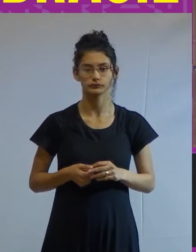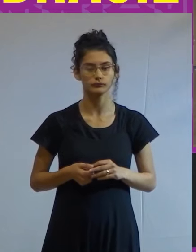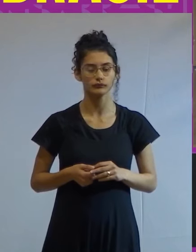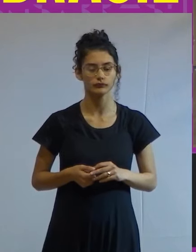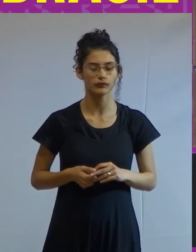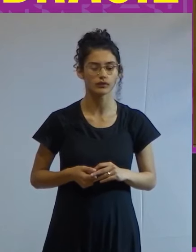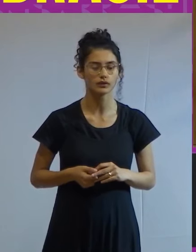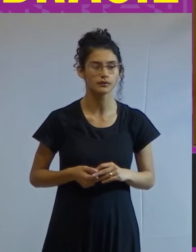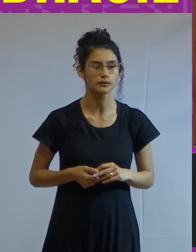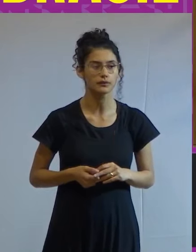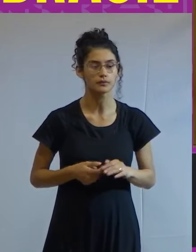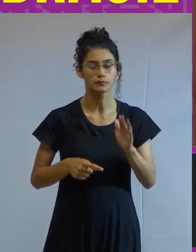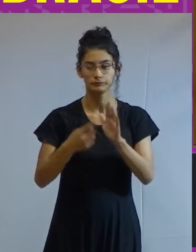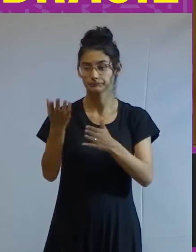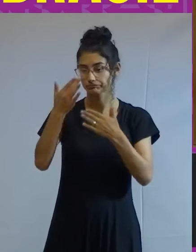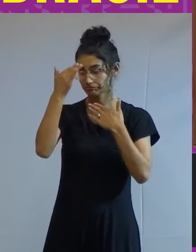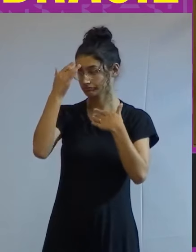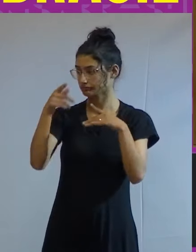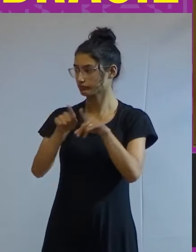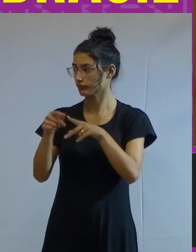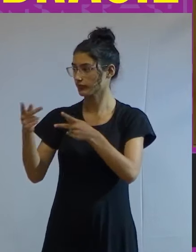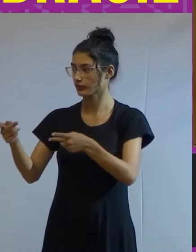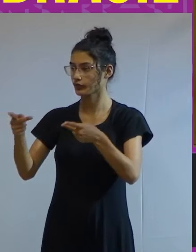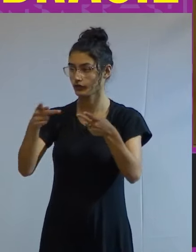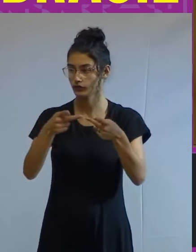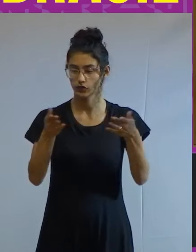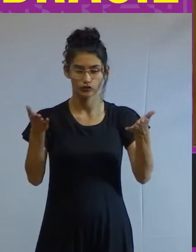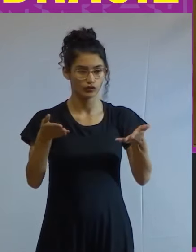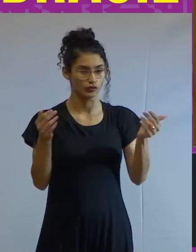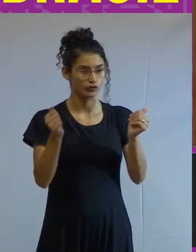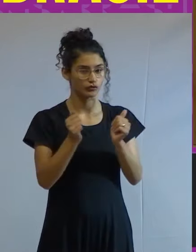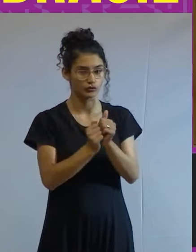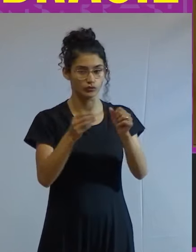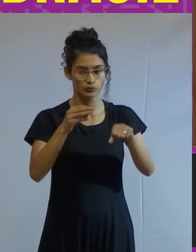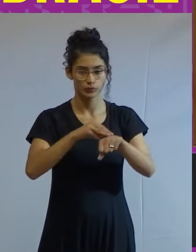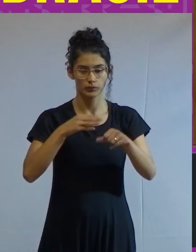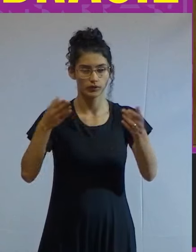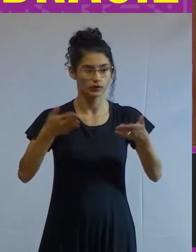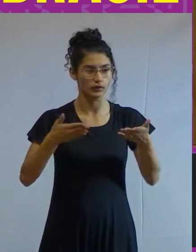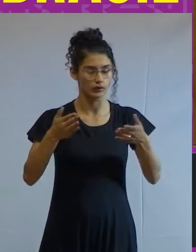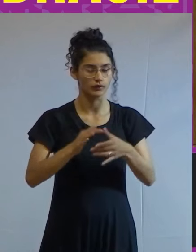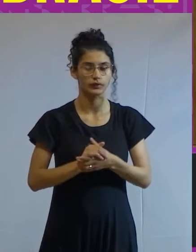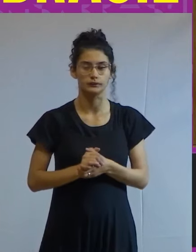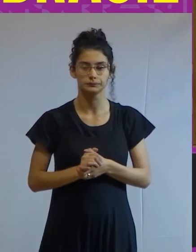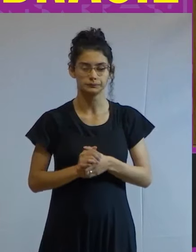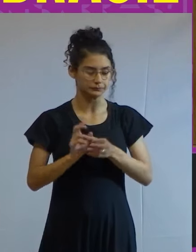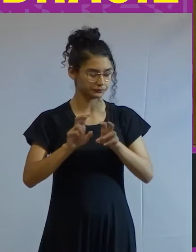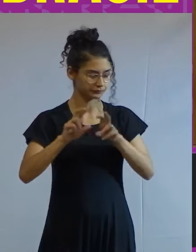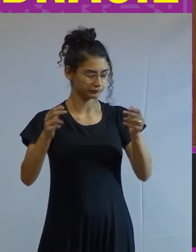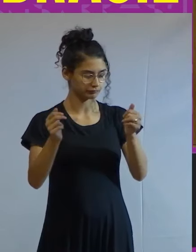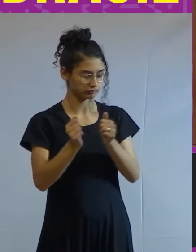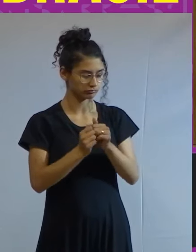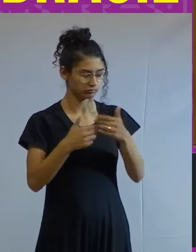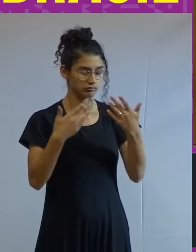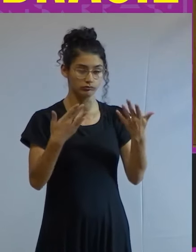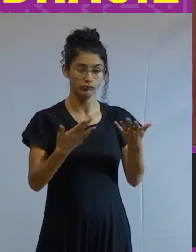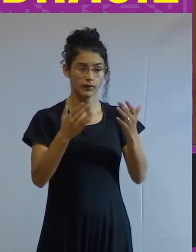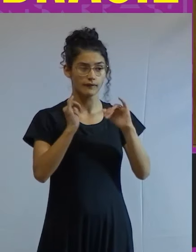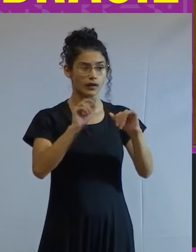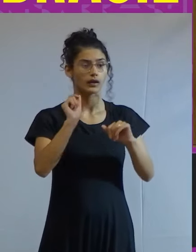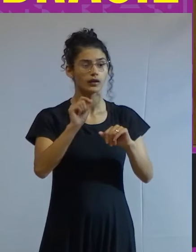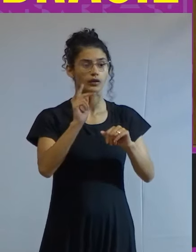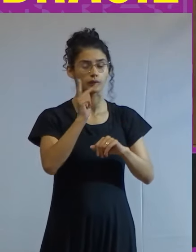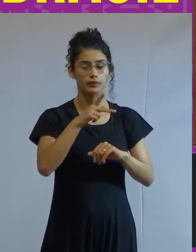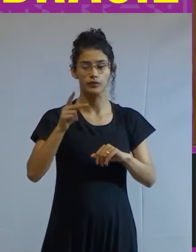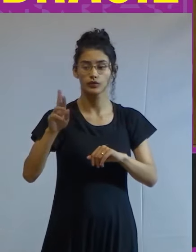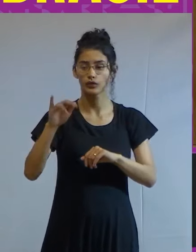Primeiramente, eu queria agradecer o convite para estar aqui nesse momento, nesta posição, mas assinalar que, quando o